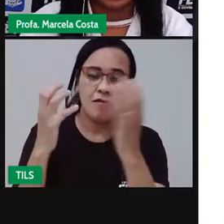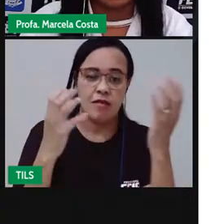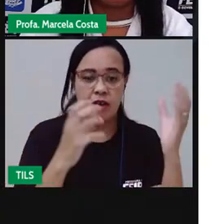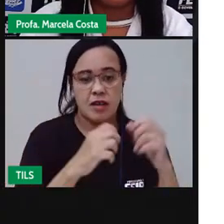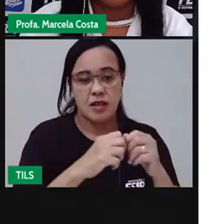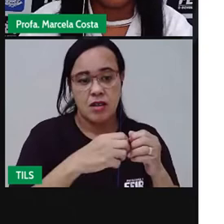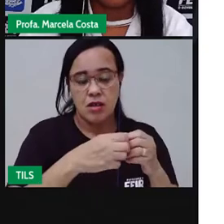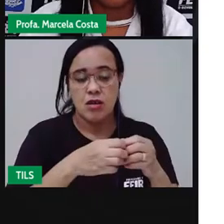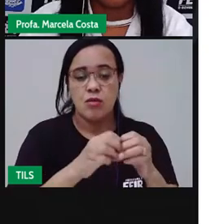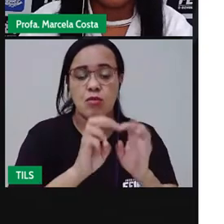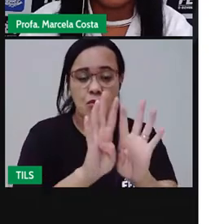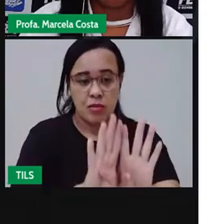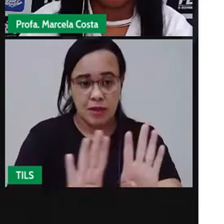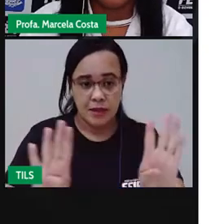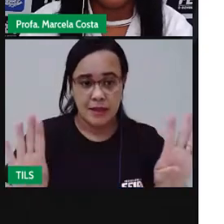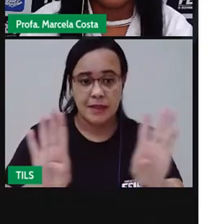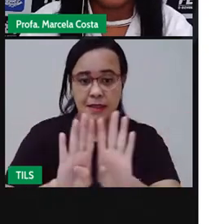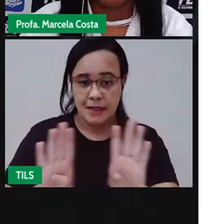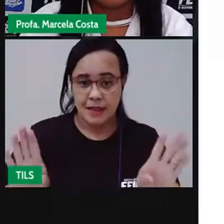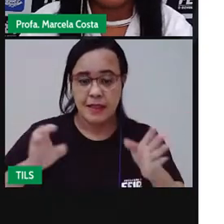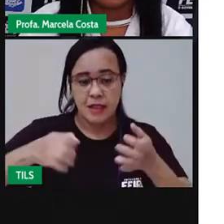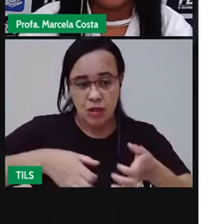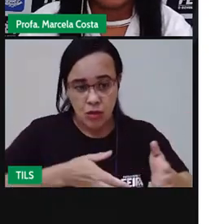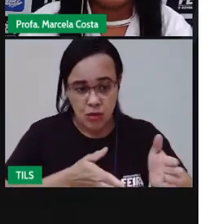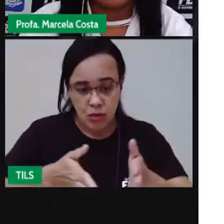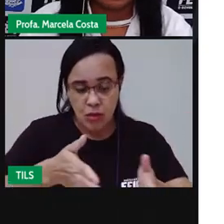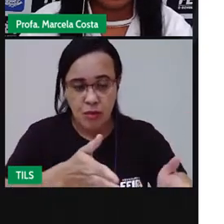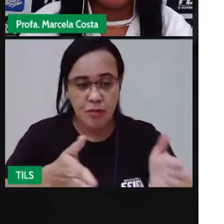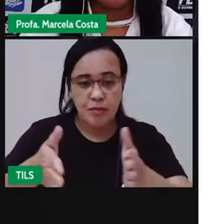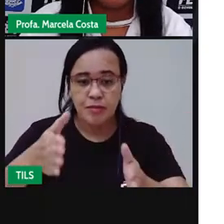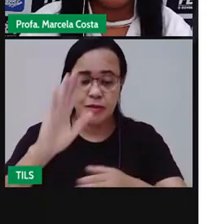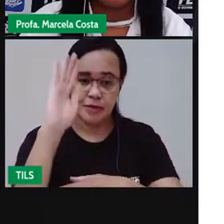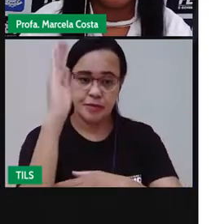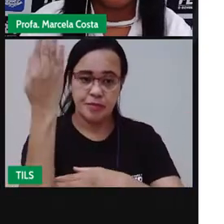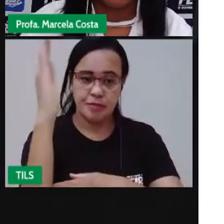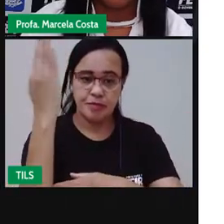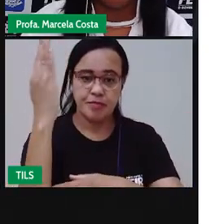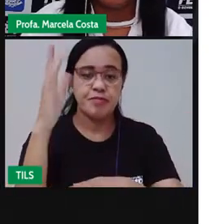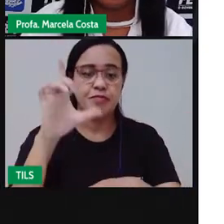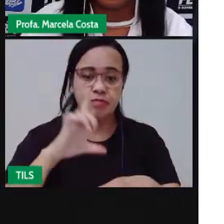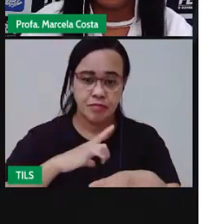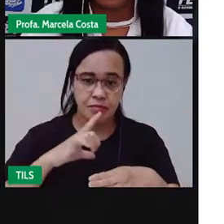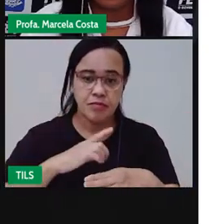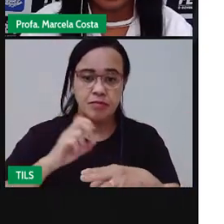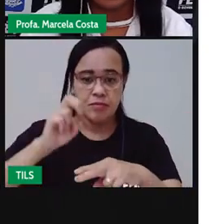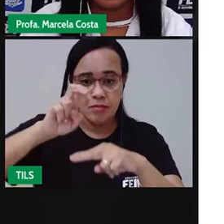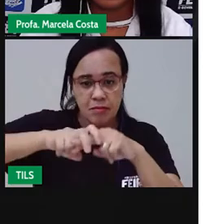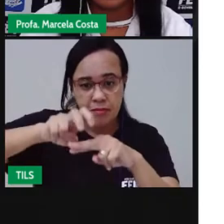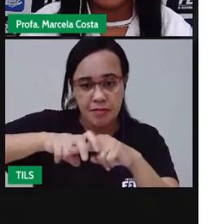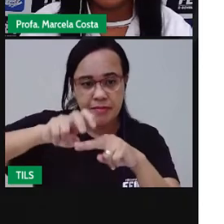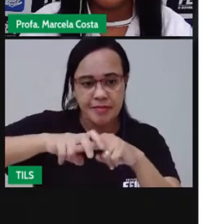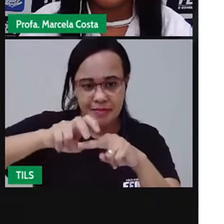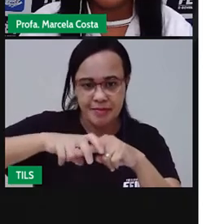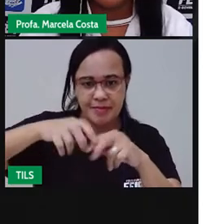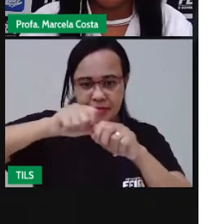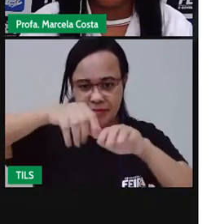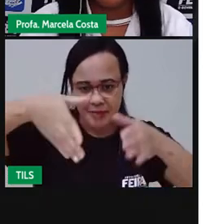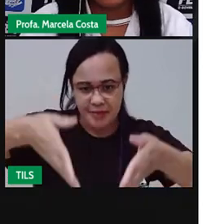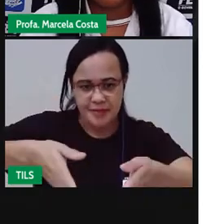cerca, um caminho aqui de madeira, não isso? Um banco aqui.